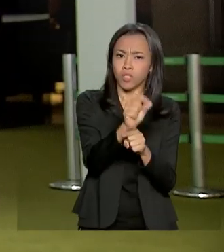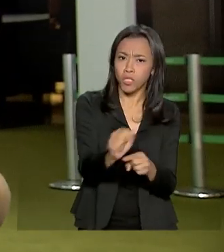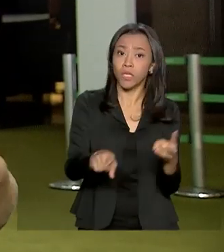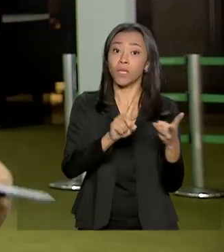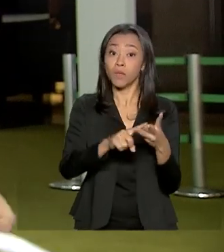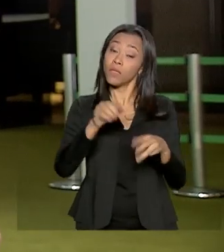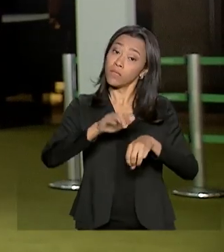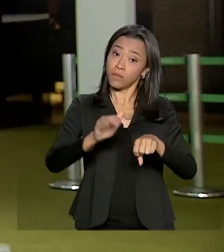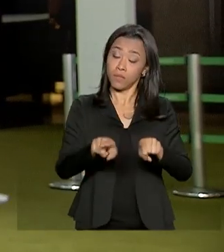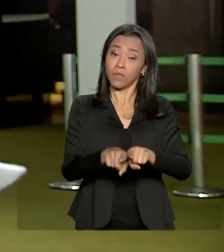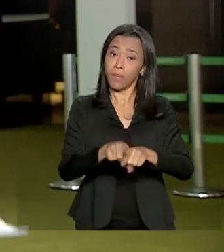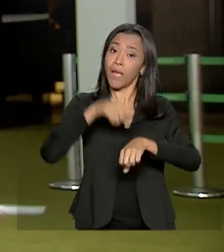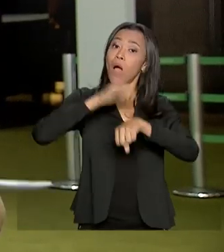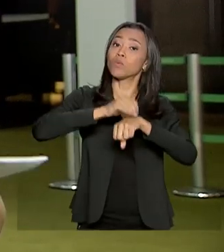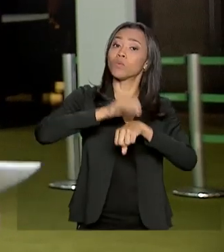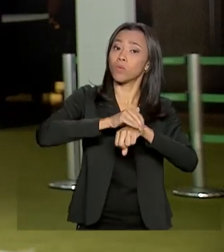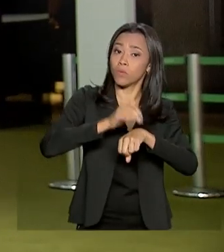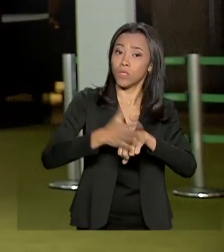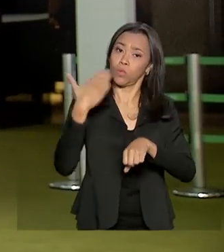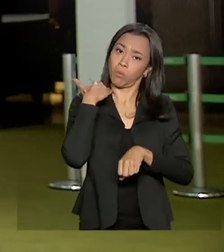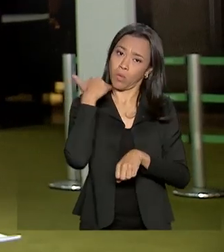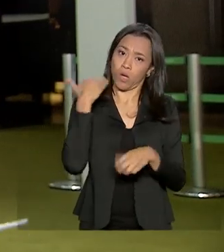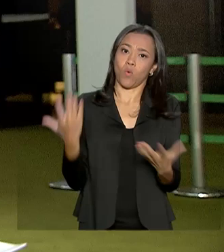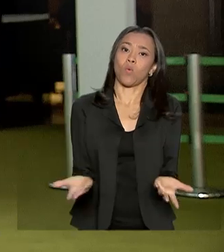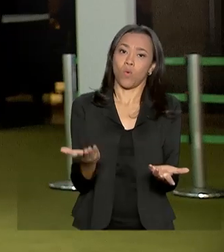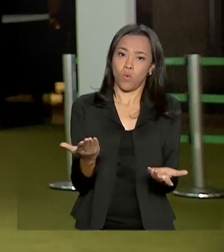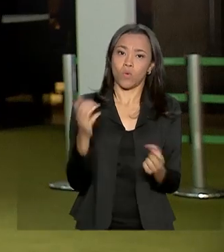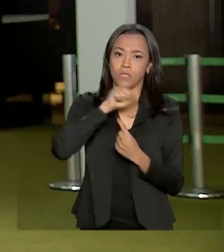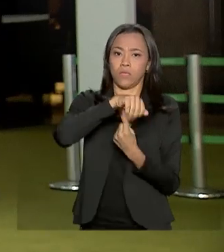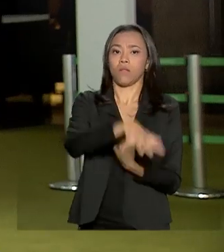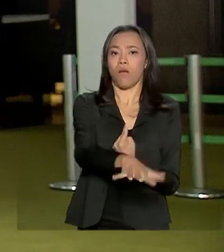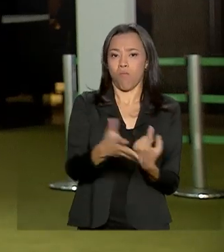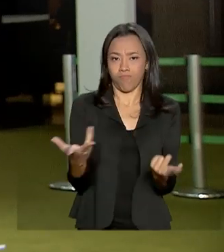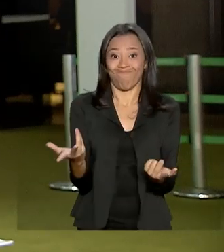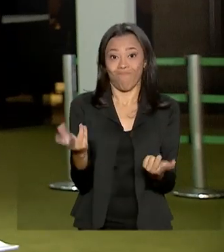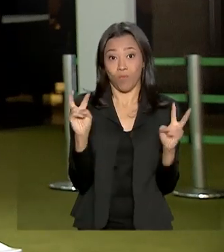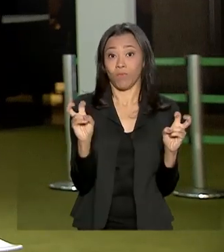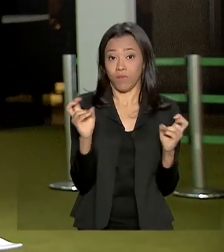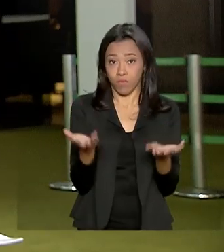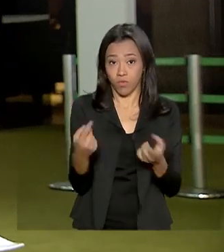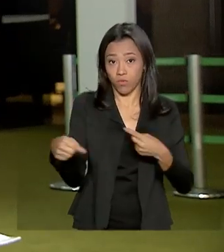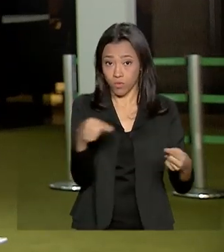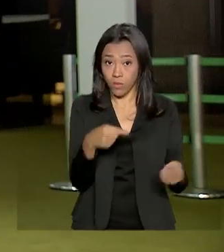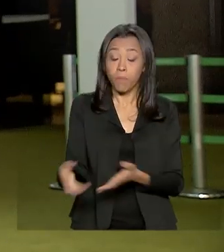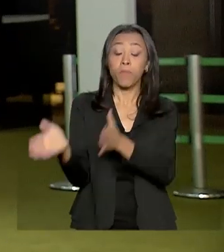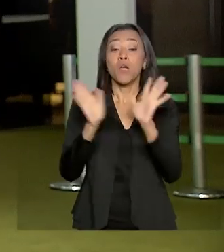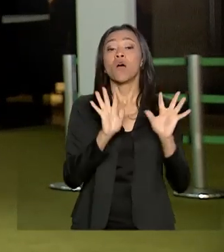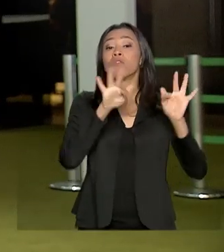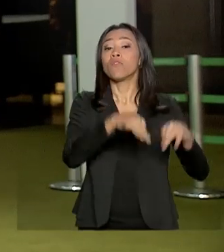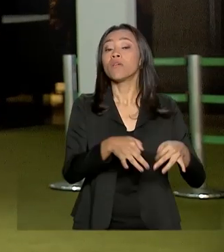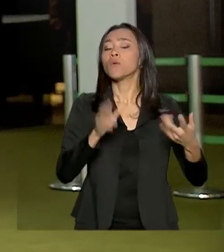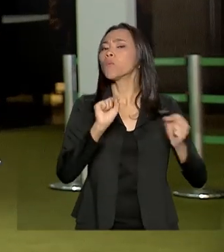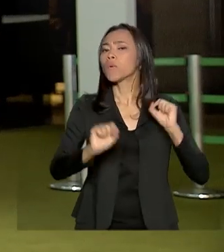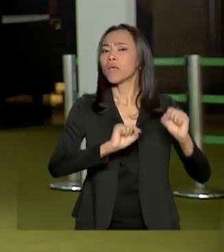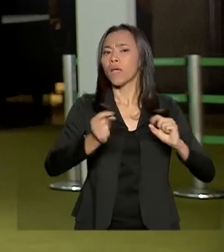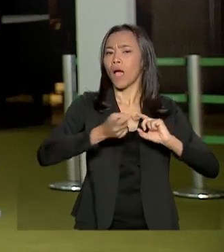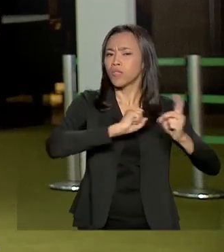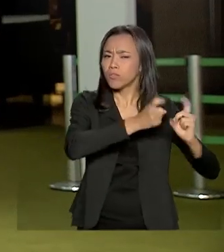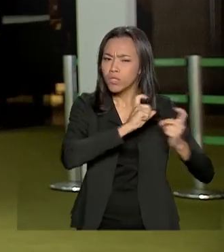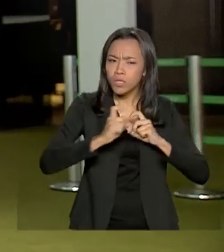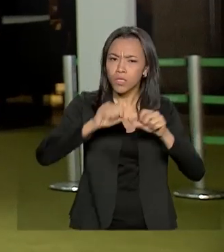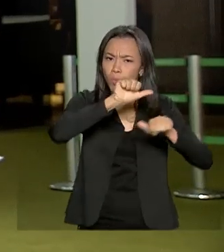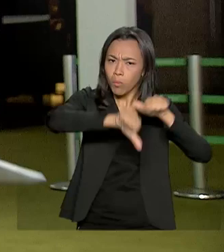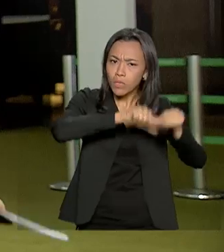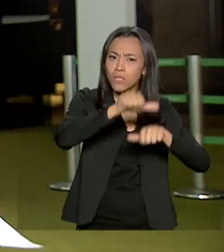do banco, que é uma velha discussão aqui no Congresso, a autonomia do Banco Central. Por fim, reforma administrativa, nós temos aí a